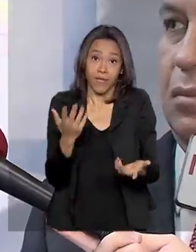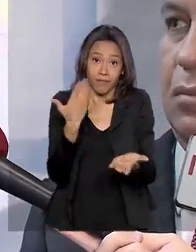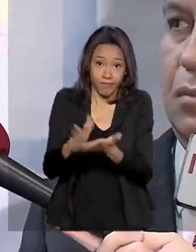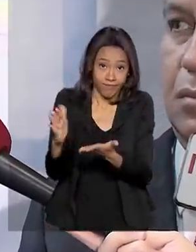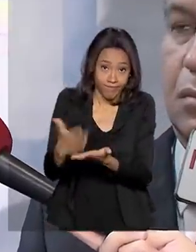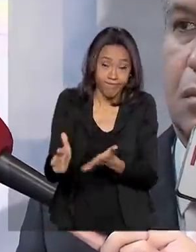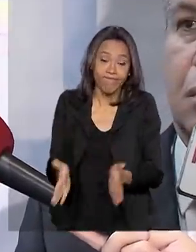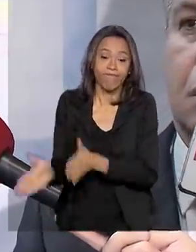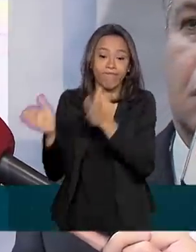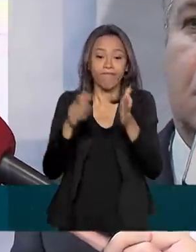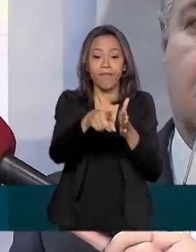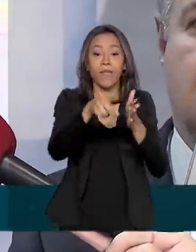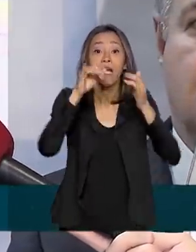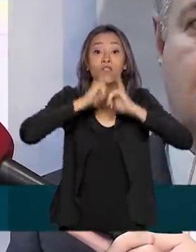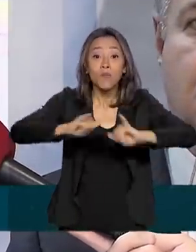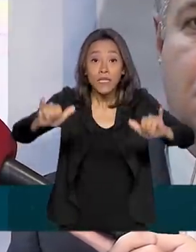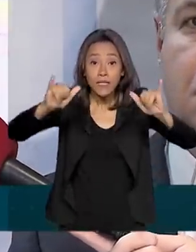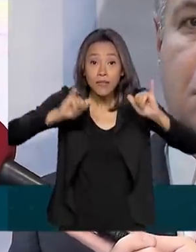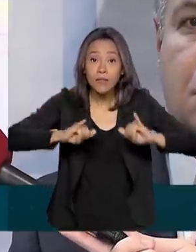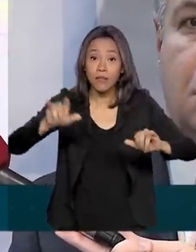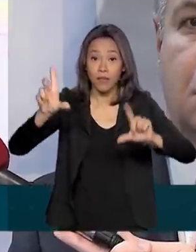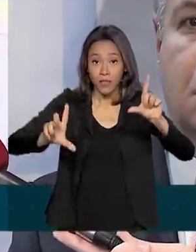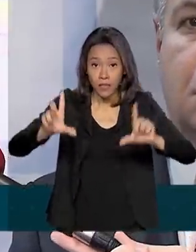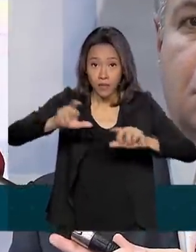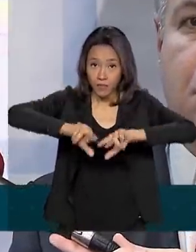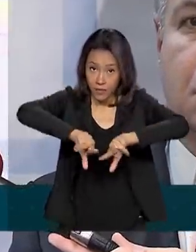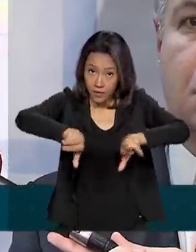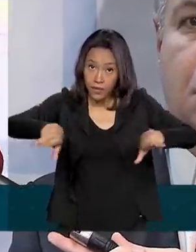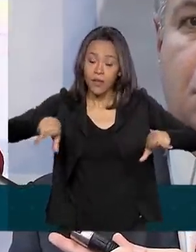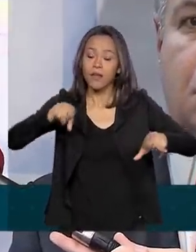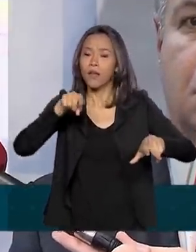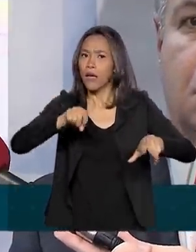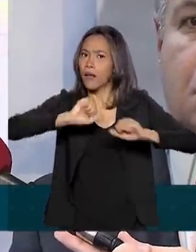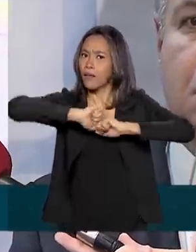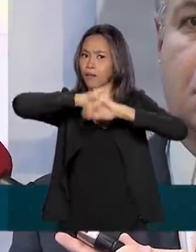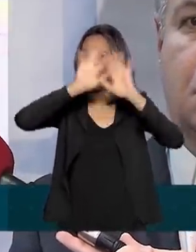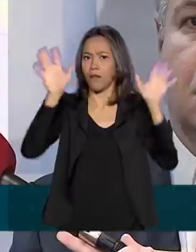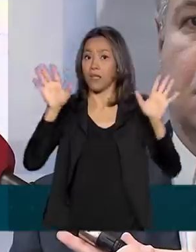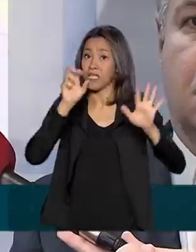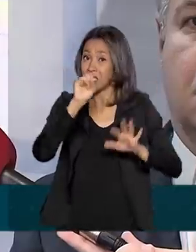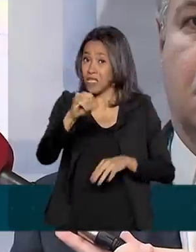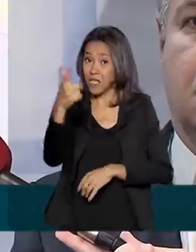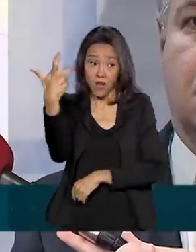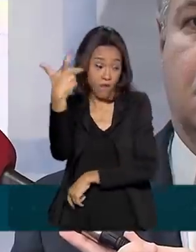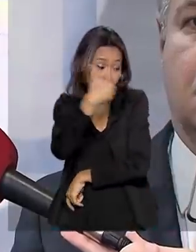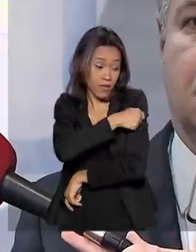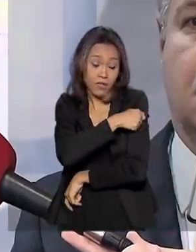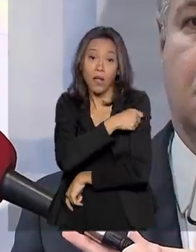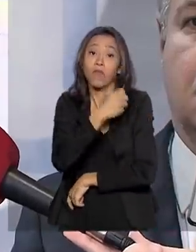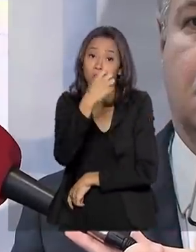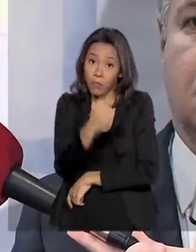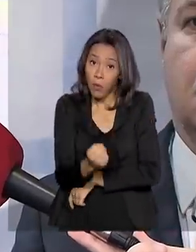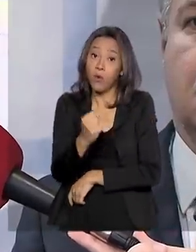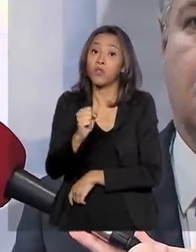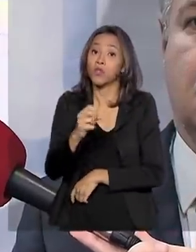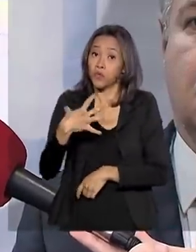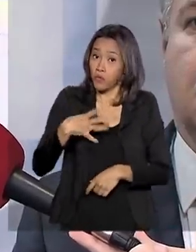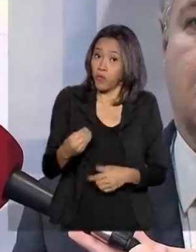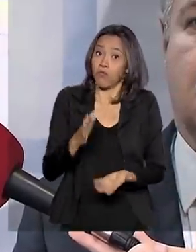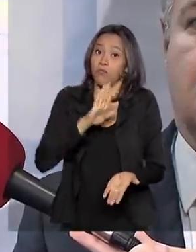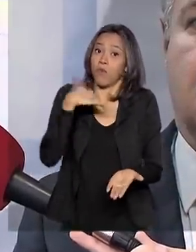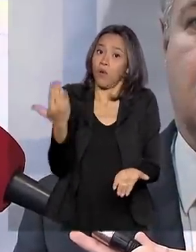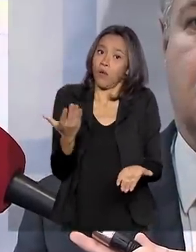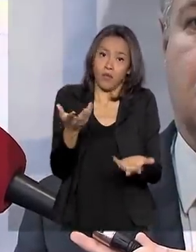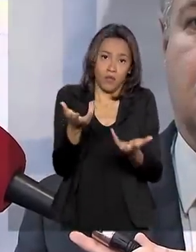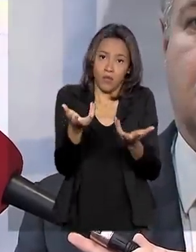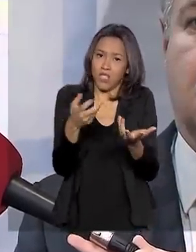campanha fala de uma maneira muito franca que o fato de não vacinar pode te gerar uma culpa de perder um filho, que é uma coisa que